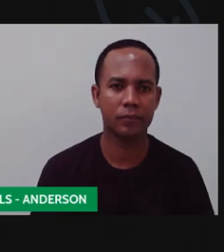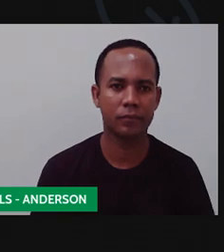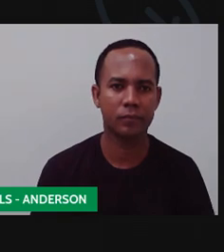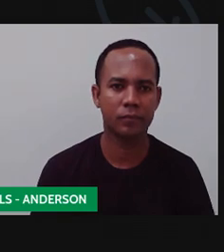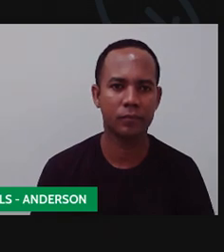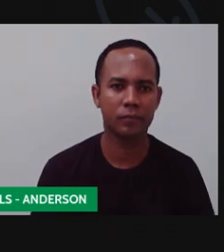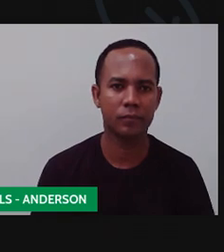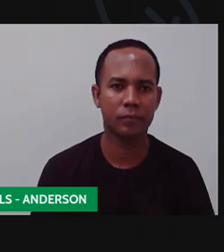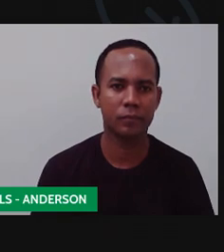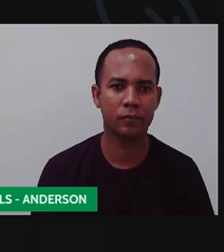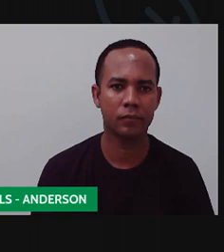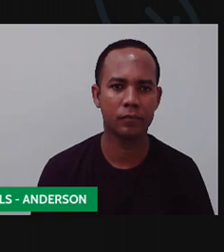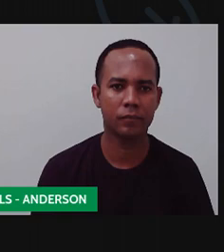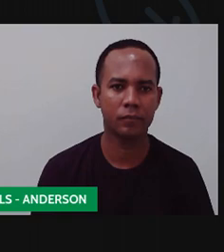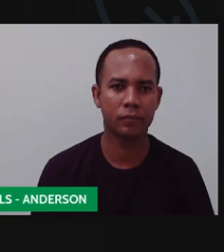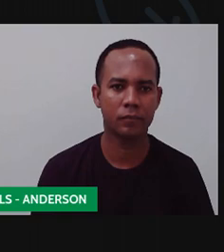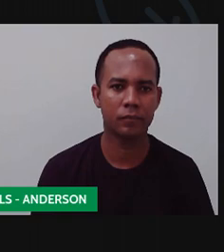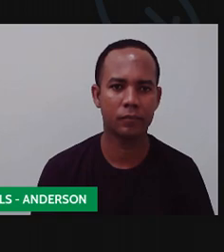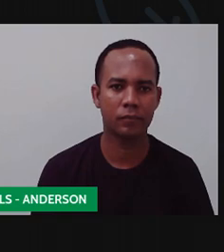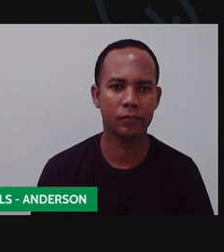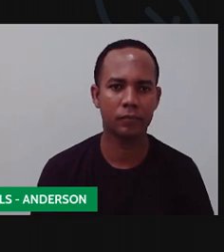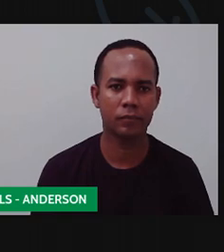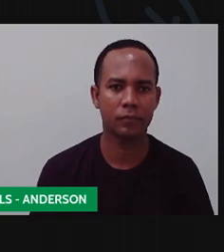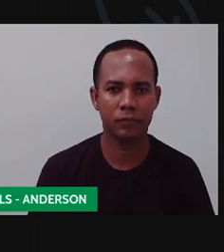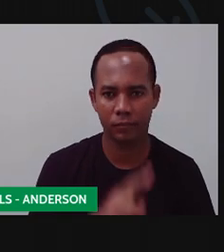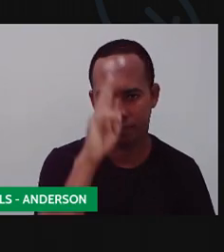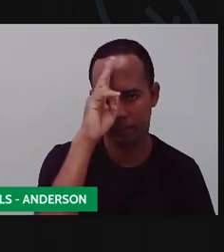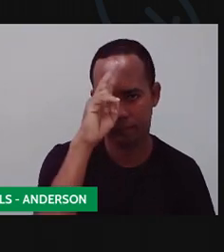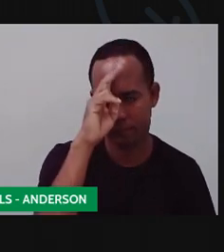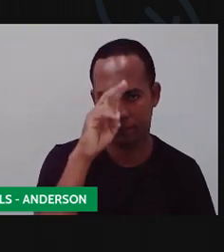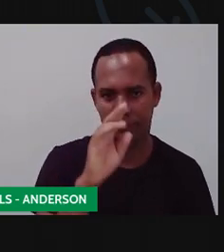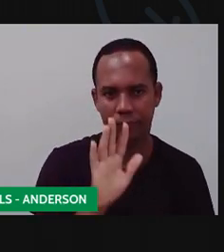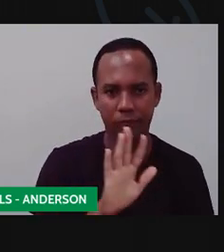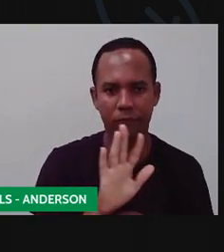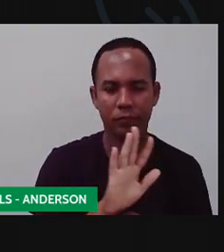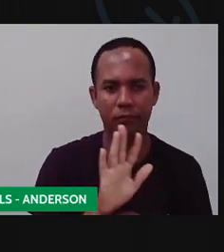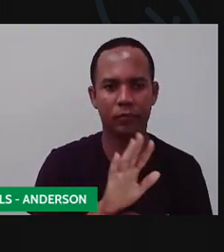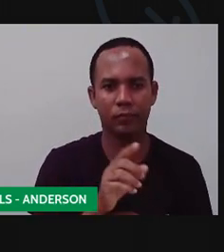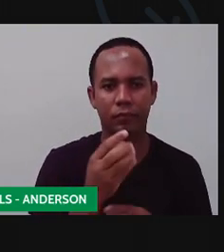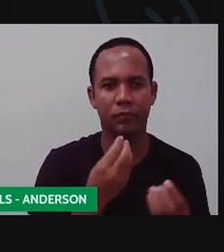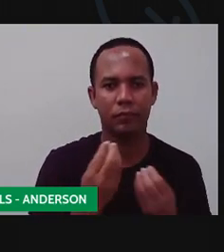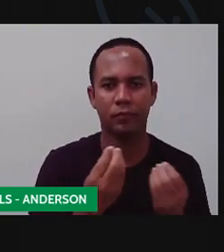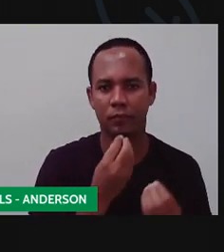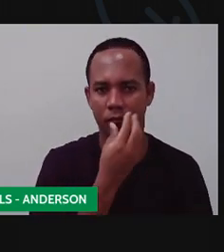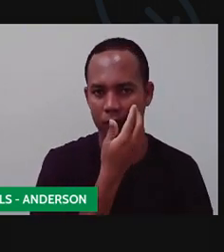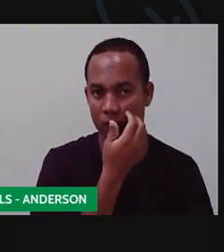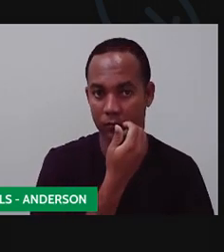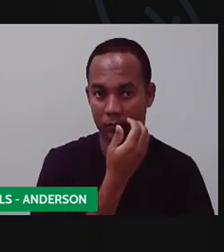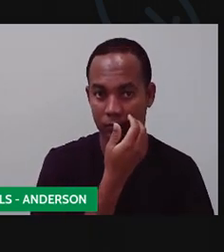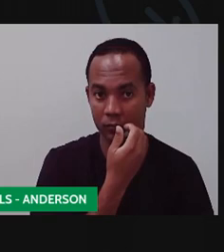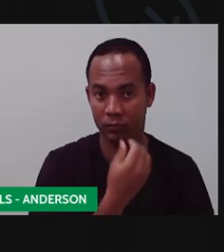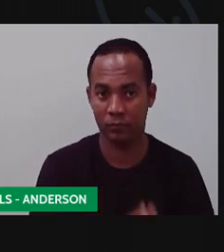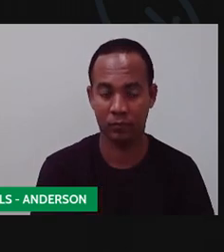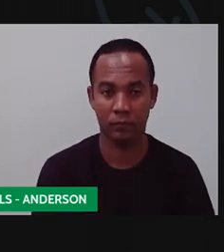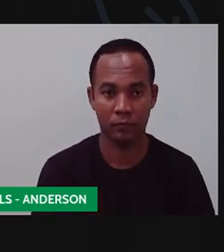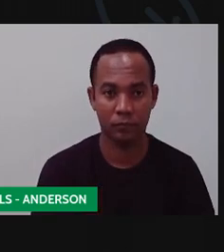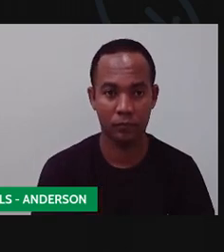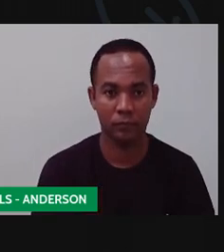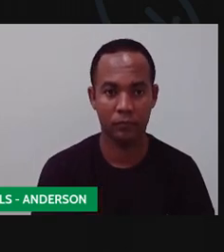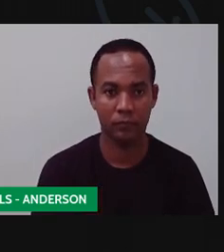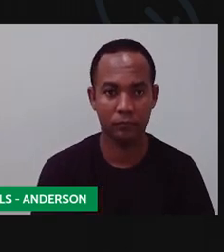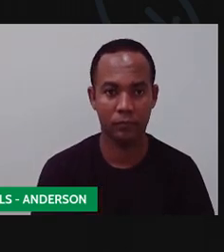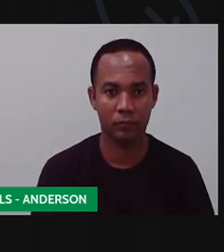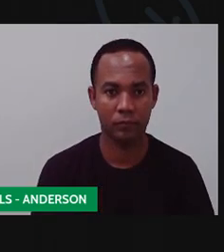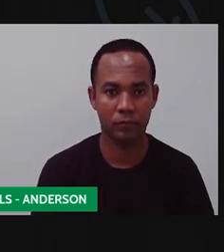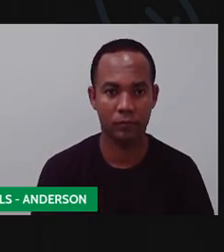para fora. E o a gente vai fazer aqui? Lembra lá do vídeo? Ela amarra aqui no final, gente. Amarra. Vamos